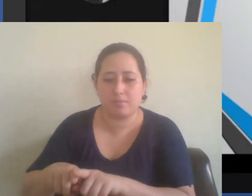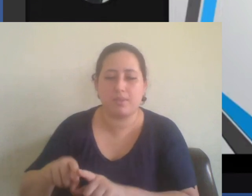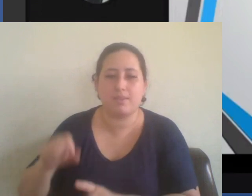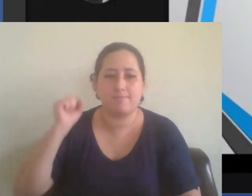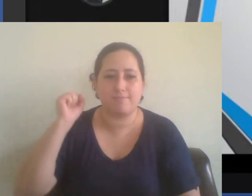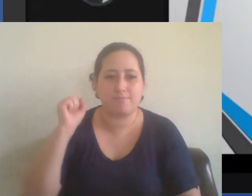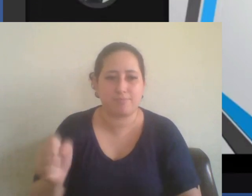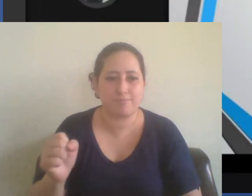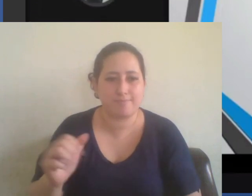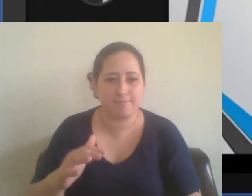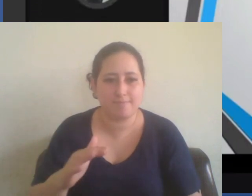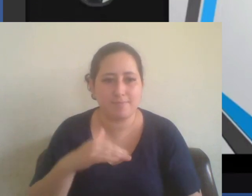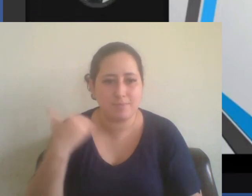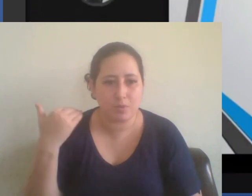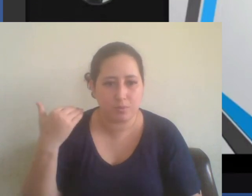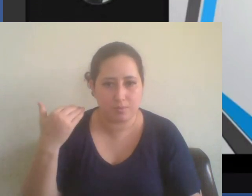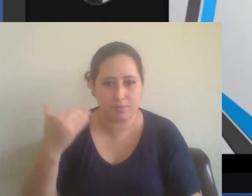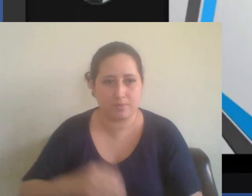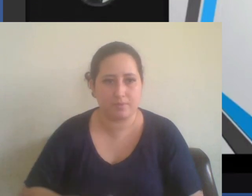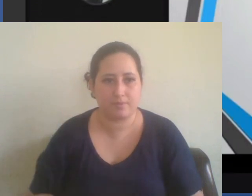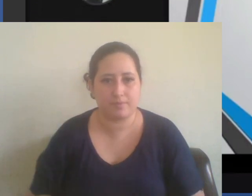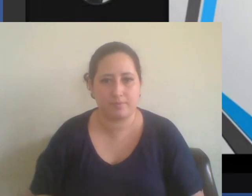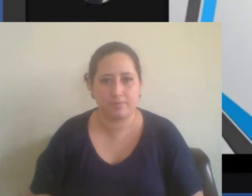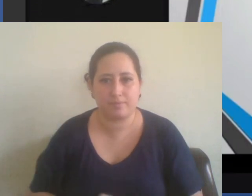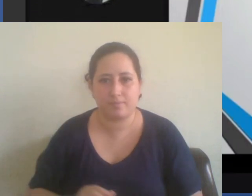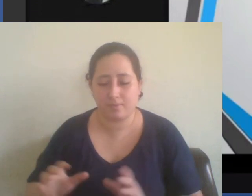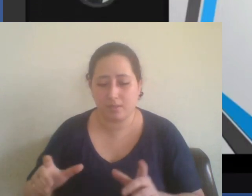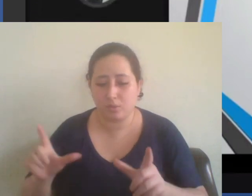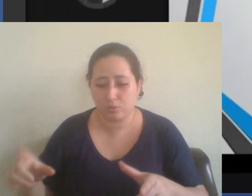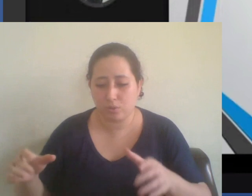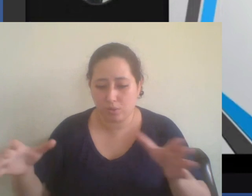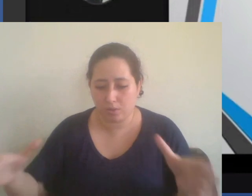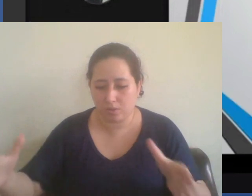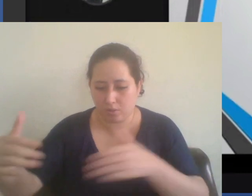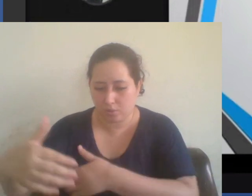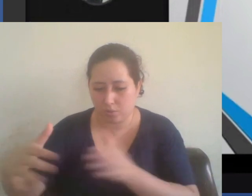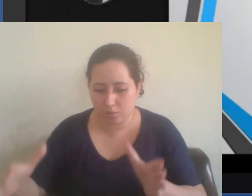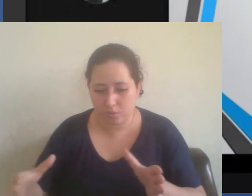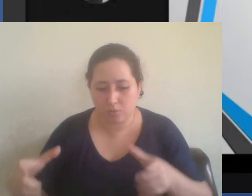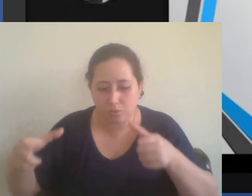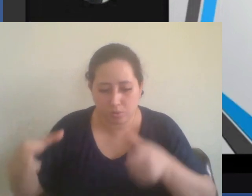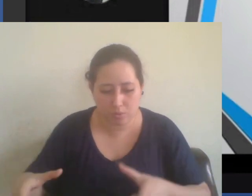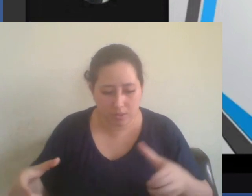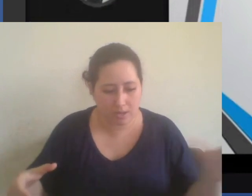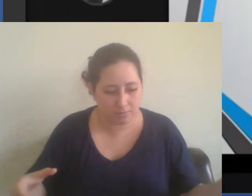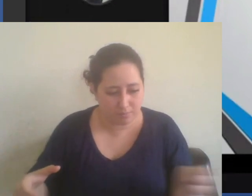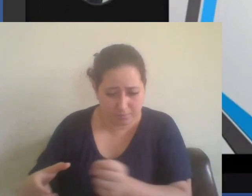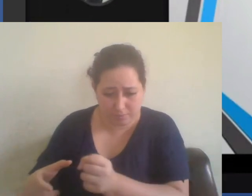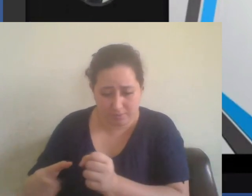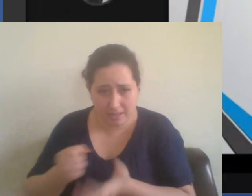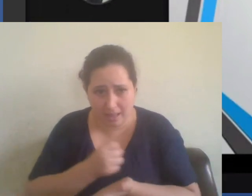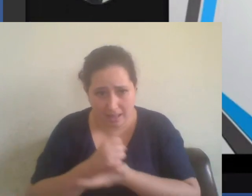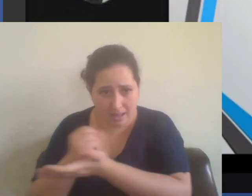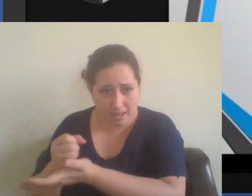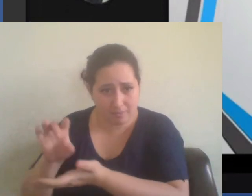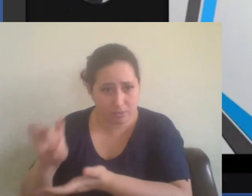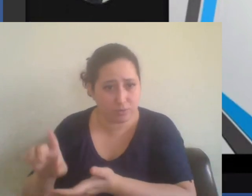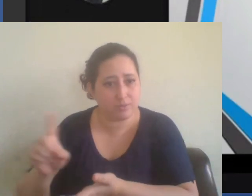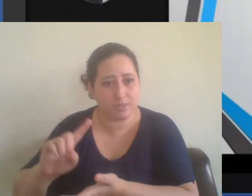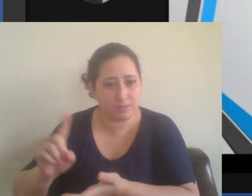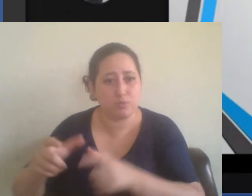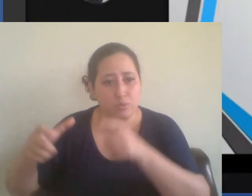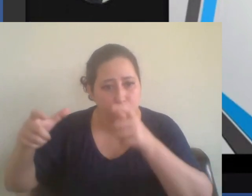por isso não é só um campo de concentração é um campo de extermínio essas imagens